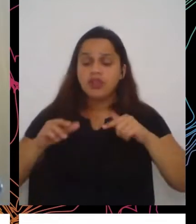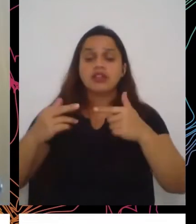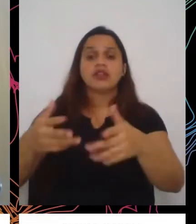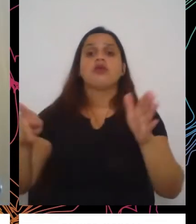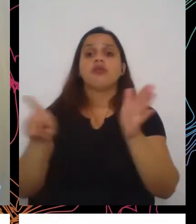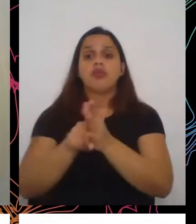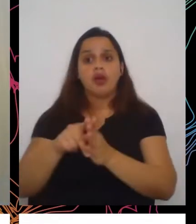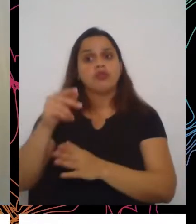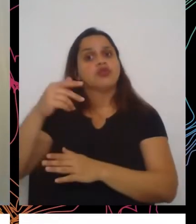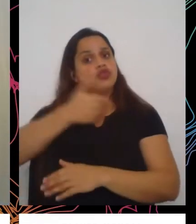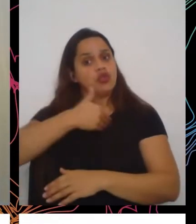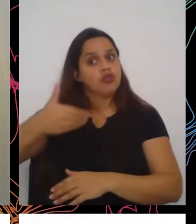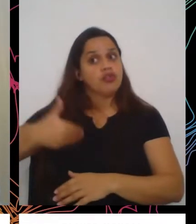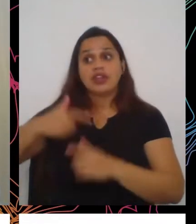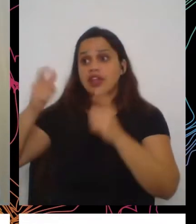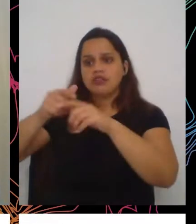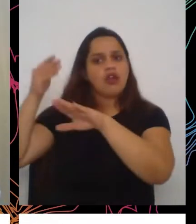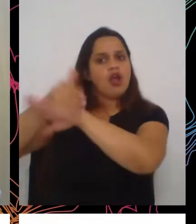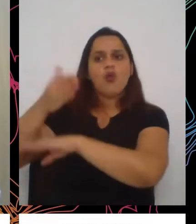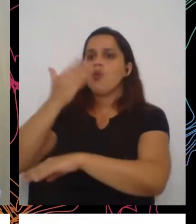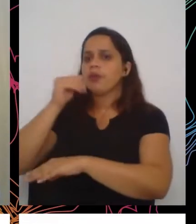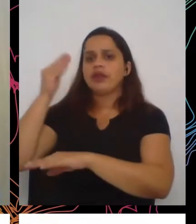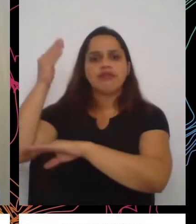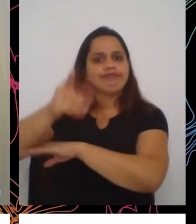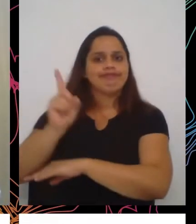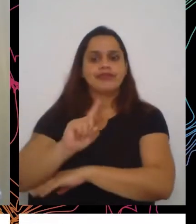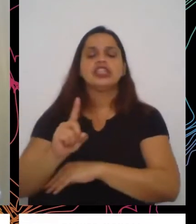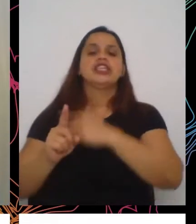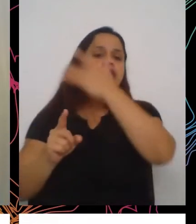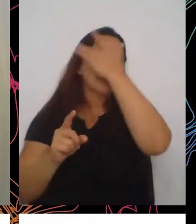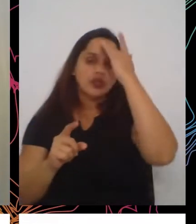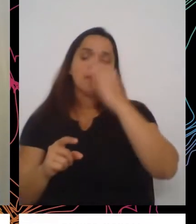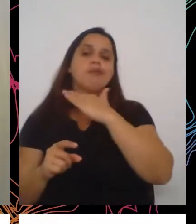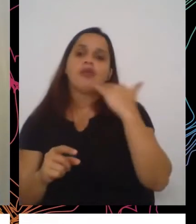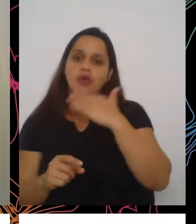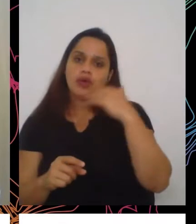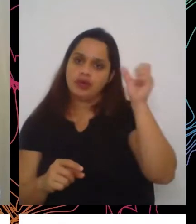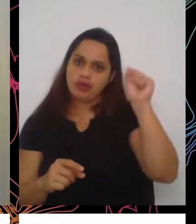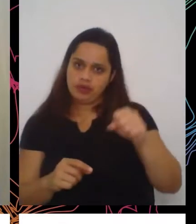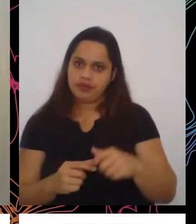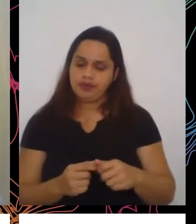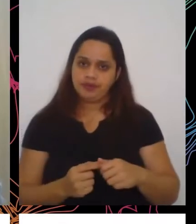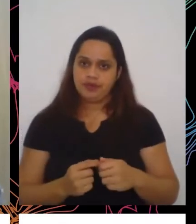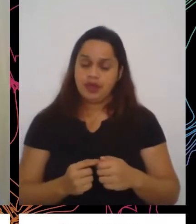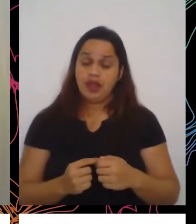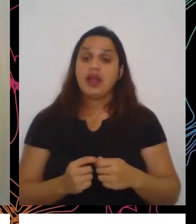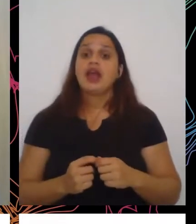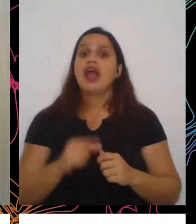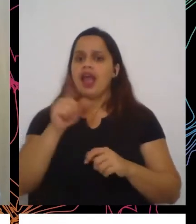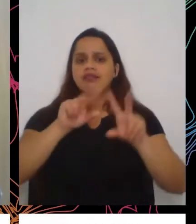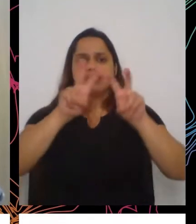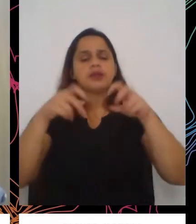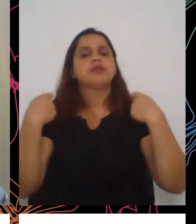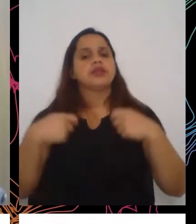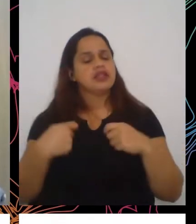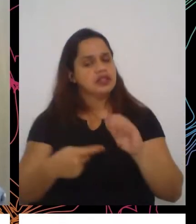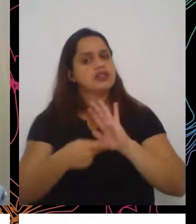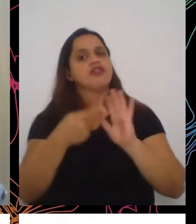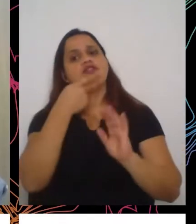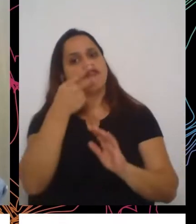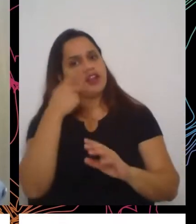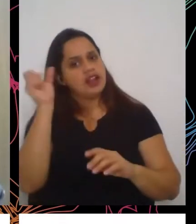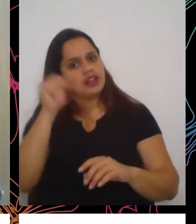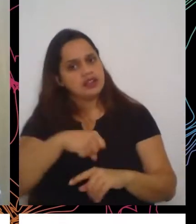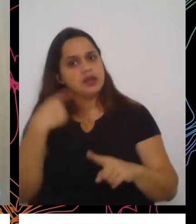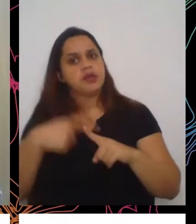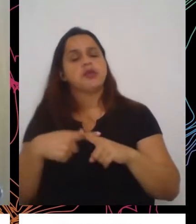estão morrendo, né. Então, isso é uma questão que a gente precisa levantar, sim, porque, além de tudo, além da desigualdade social e